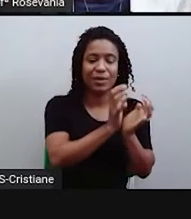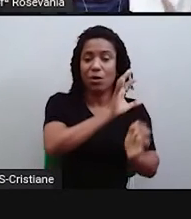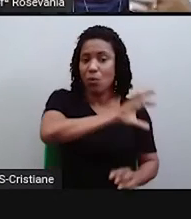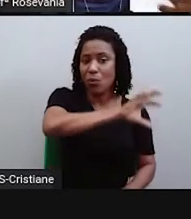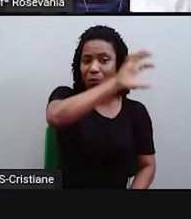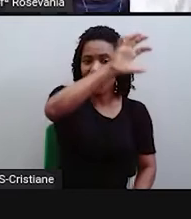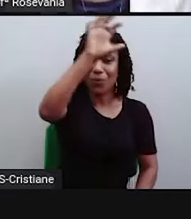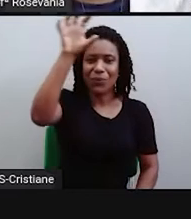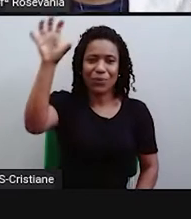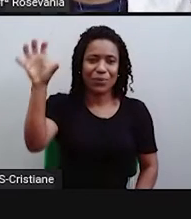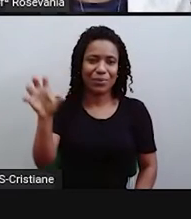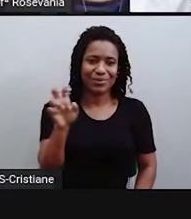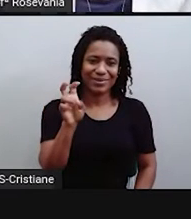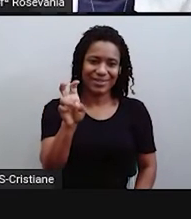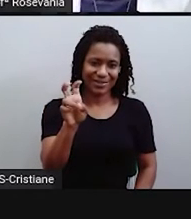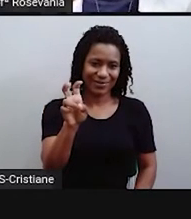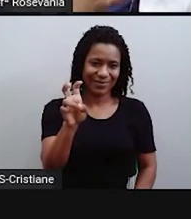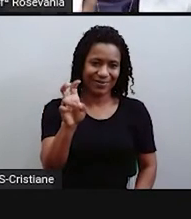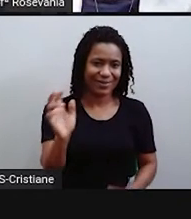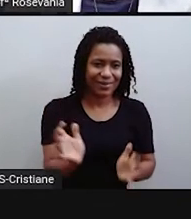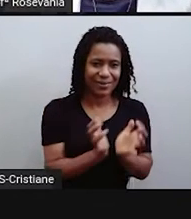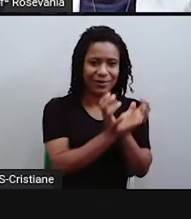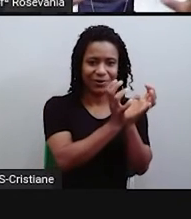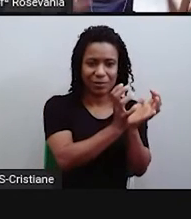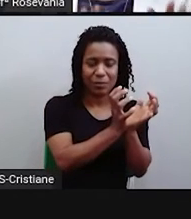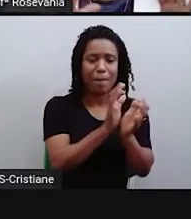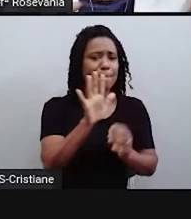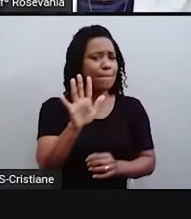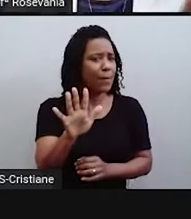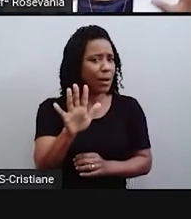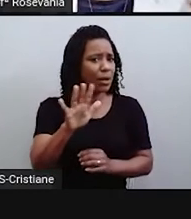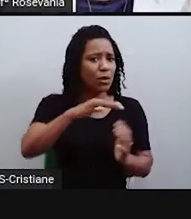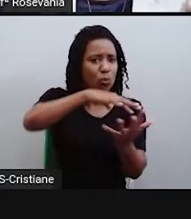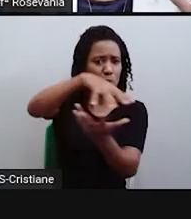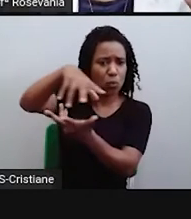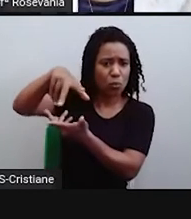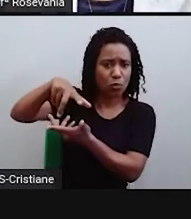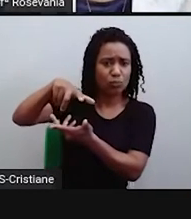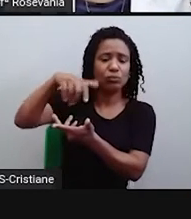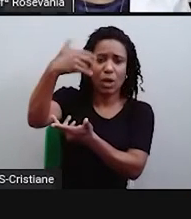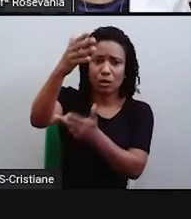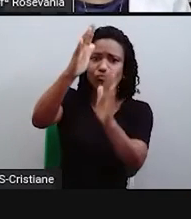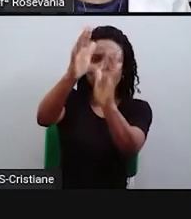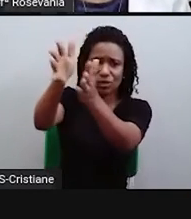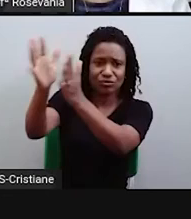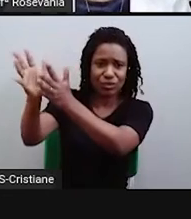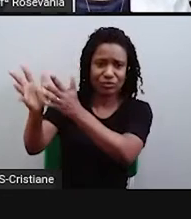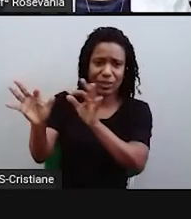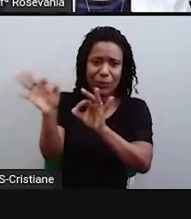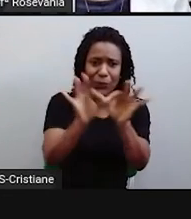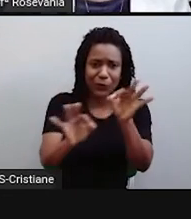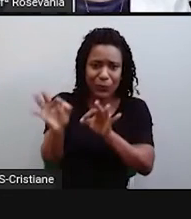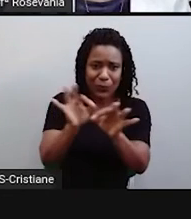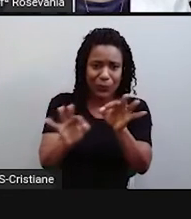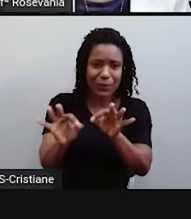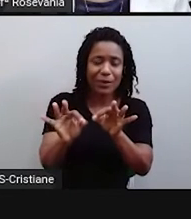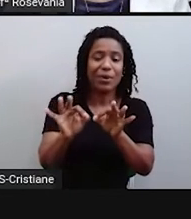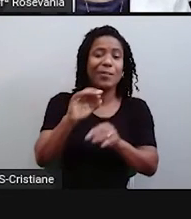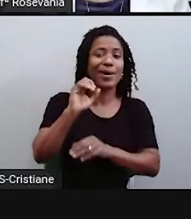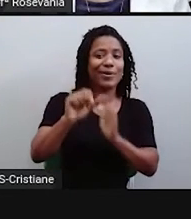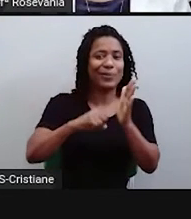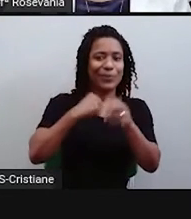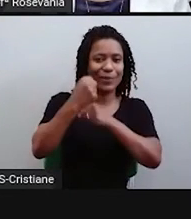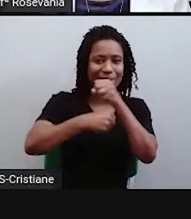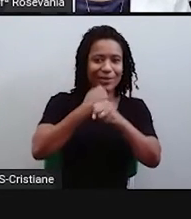acontecia em outros cantos do mundo, mas, no Brasil, é a primeira vez que a gente começa a falar sobre isso, já no século